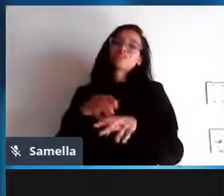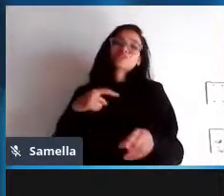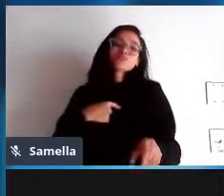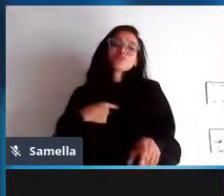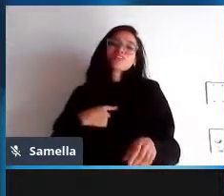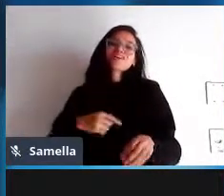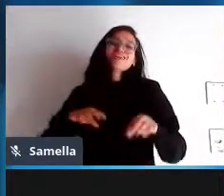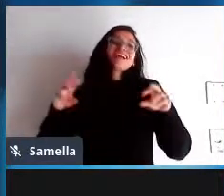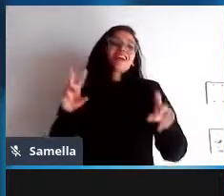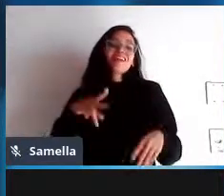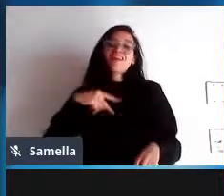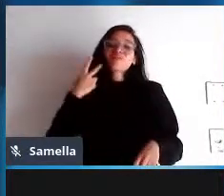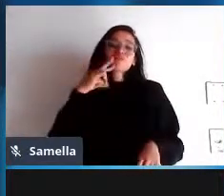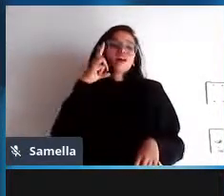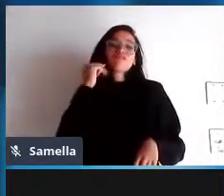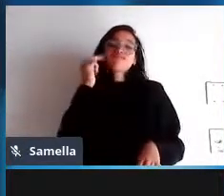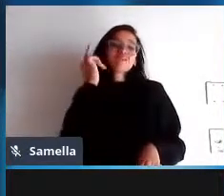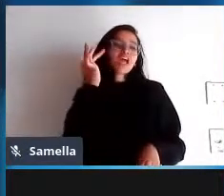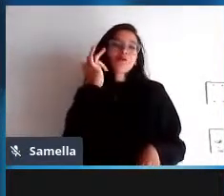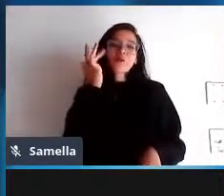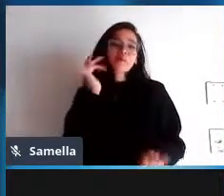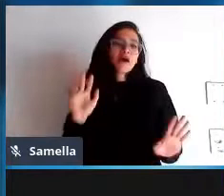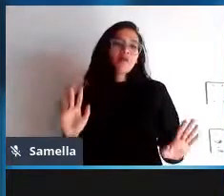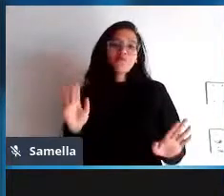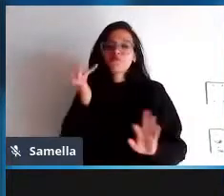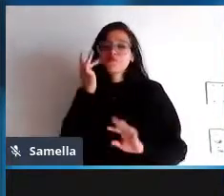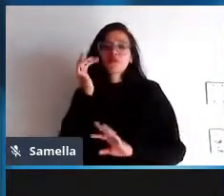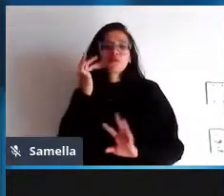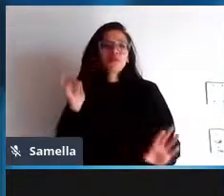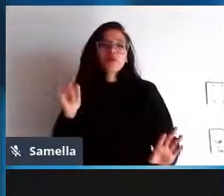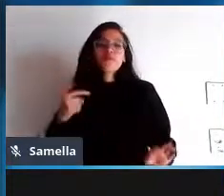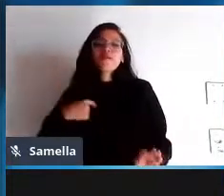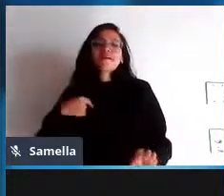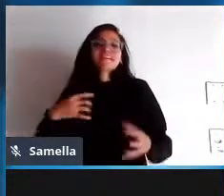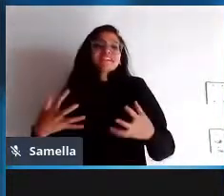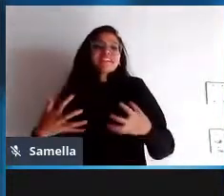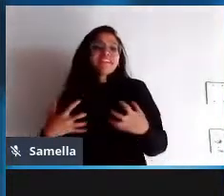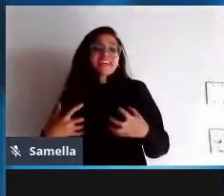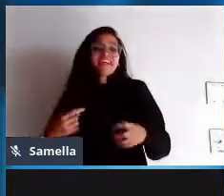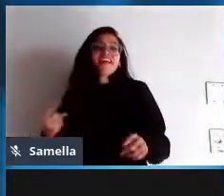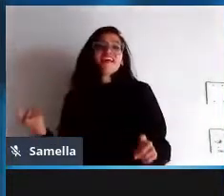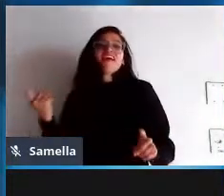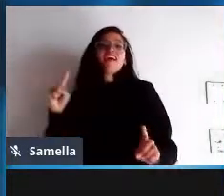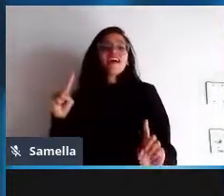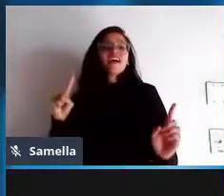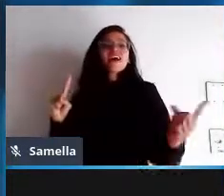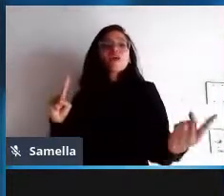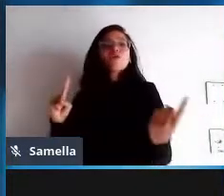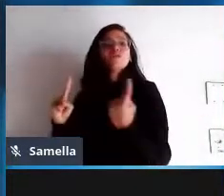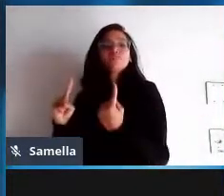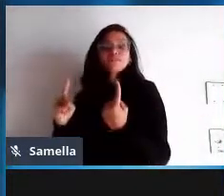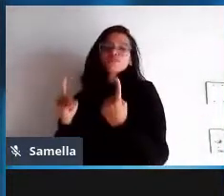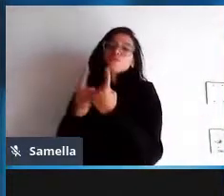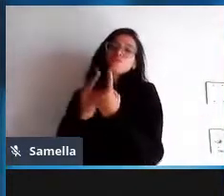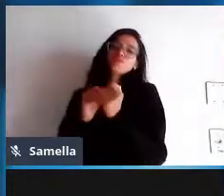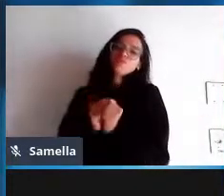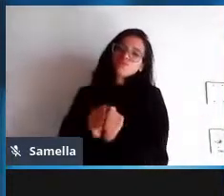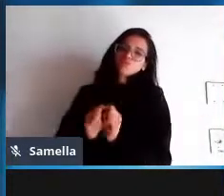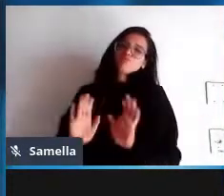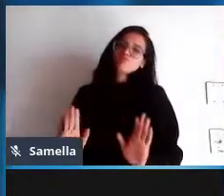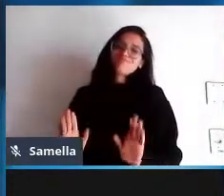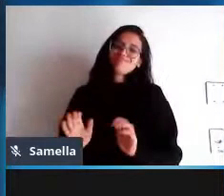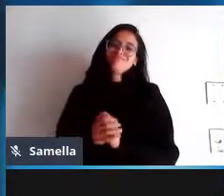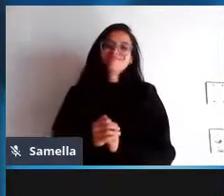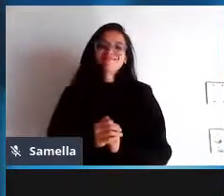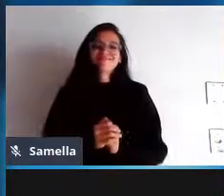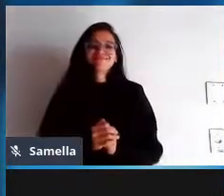tem essa coisa de buscar o outro e por que que a gente busca o outro então primeiro o